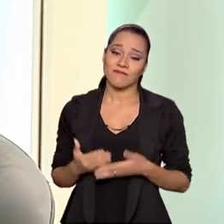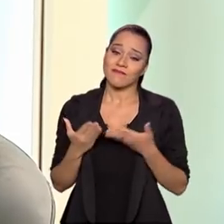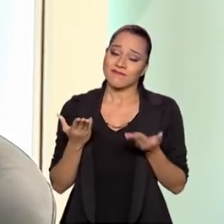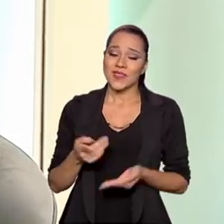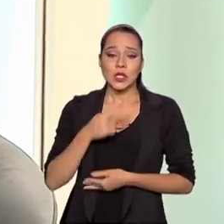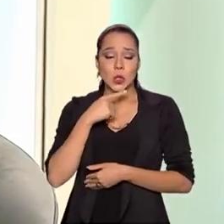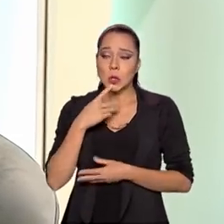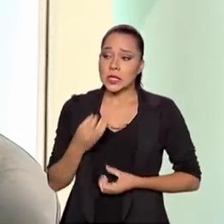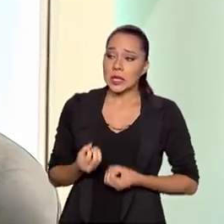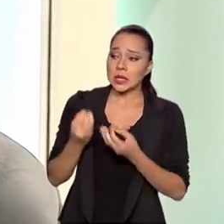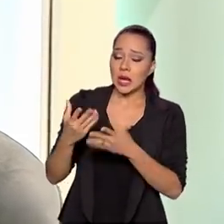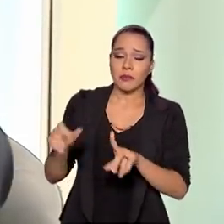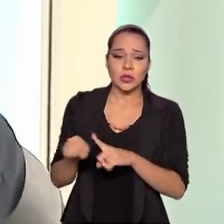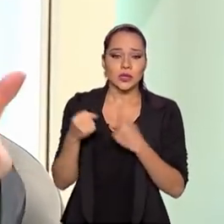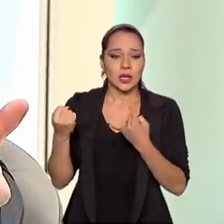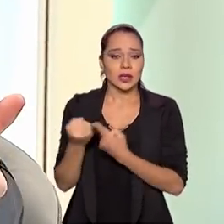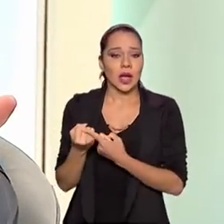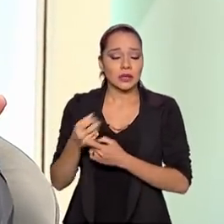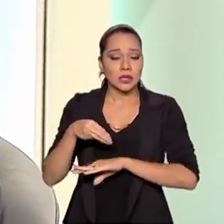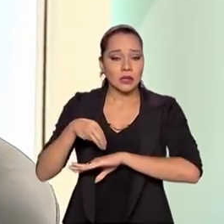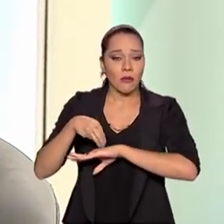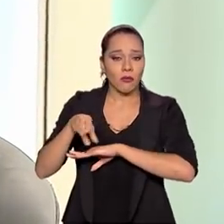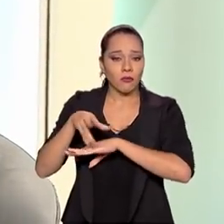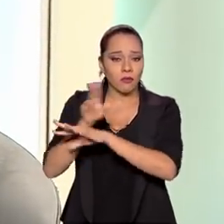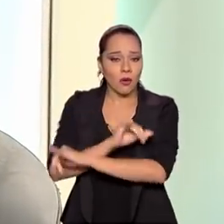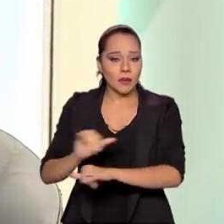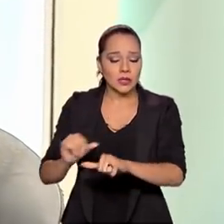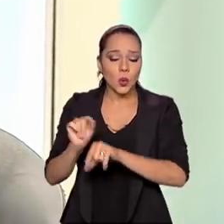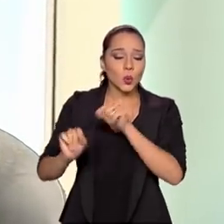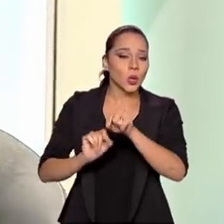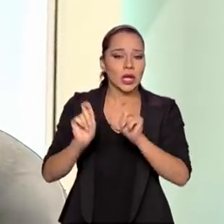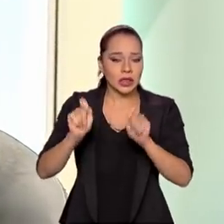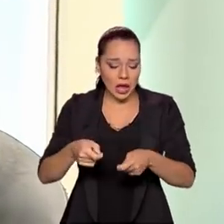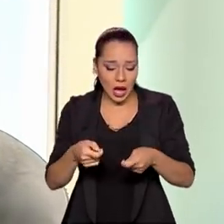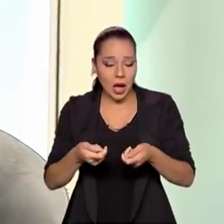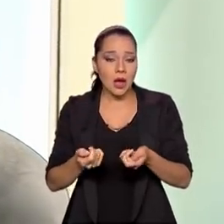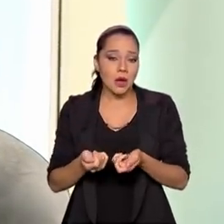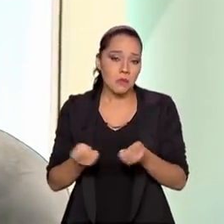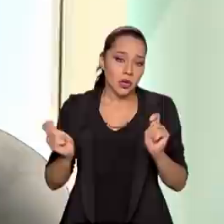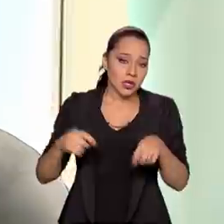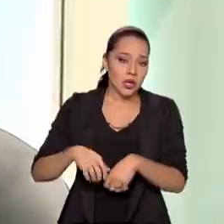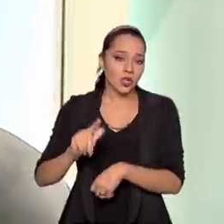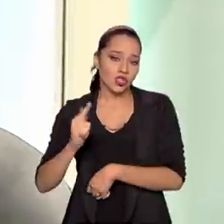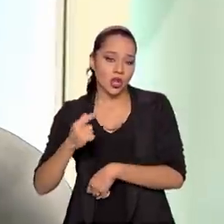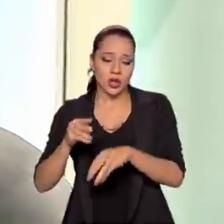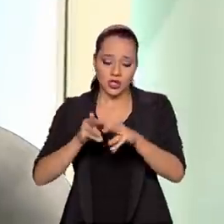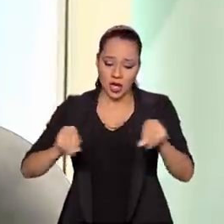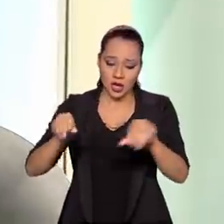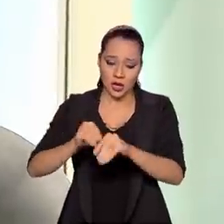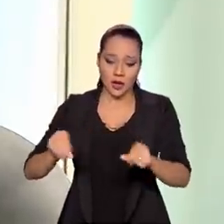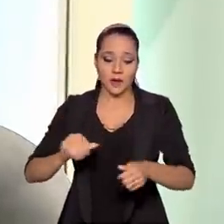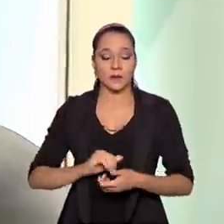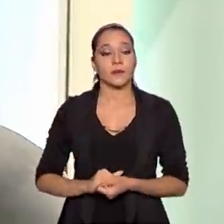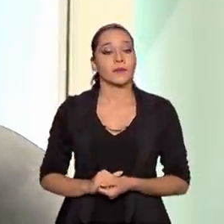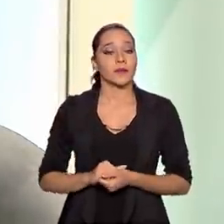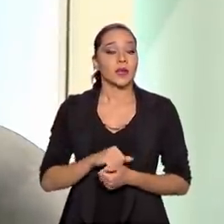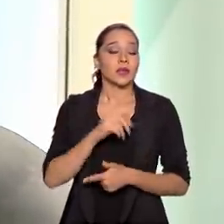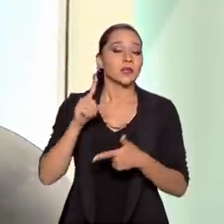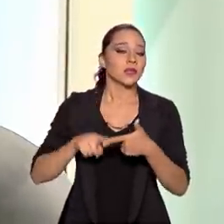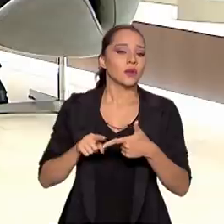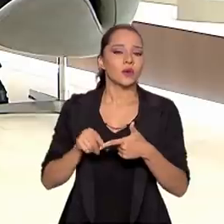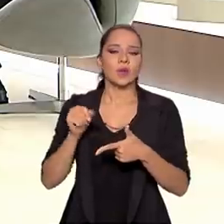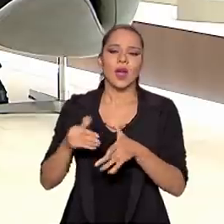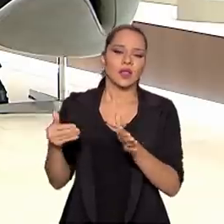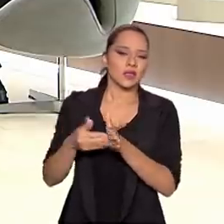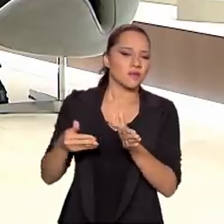entrega à sociedade essa informação daquilo que é potencial geológico. Segundo, o segundo aspecto é